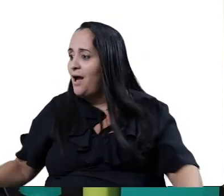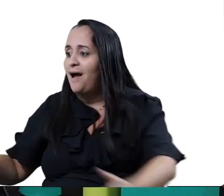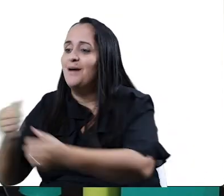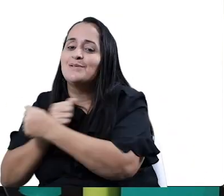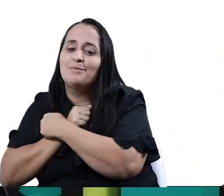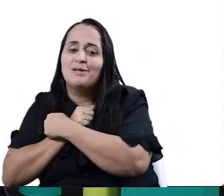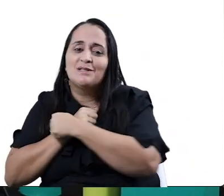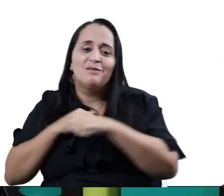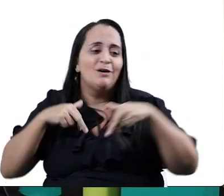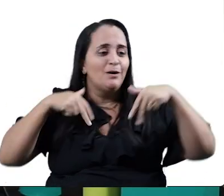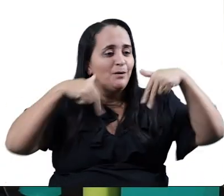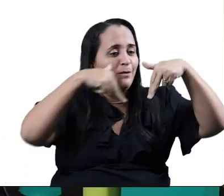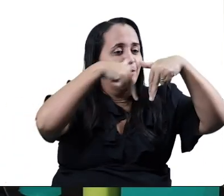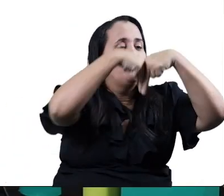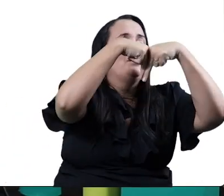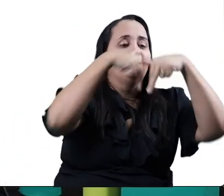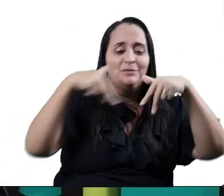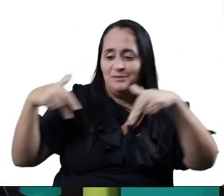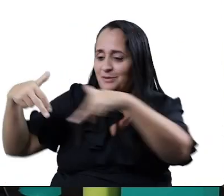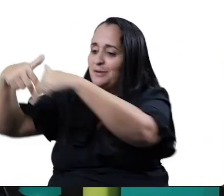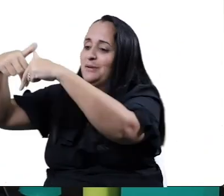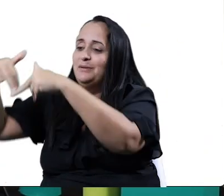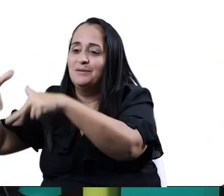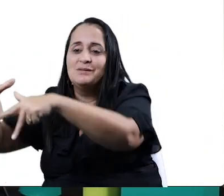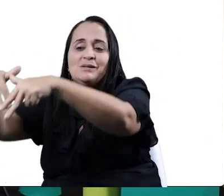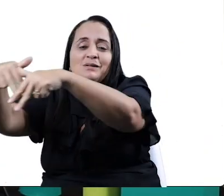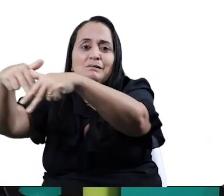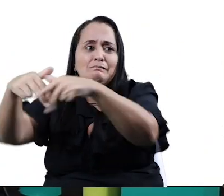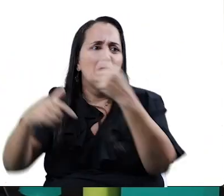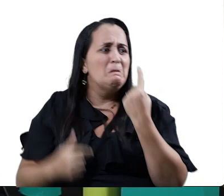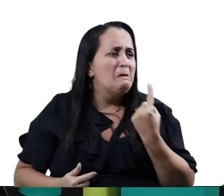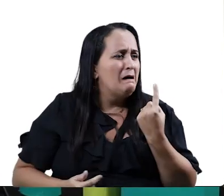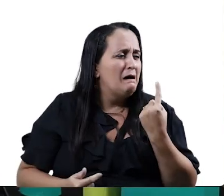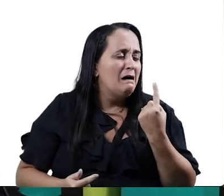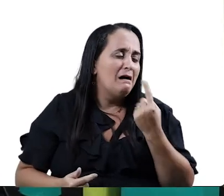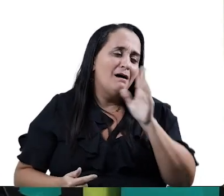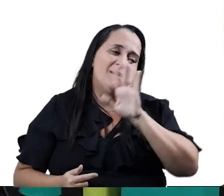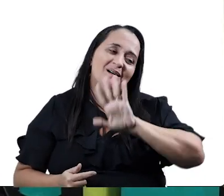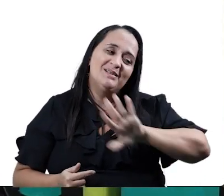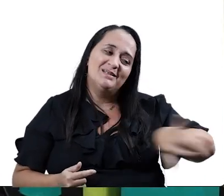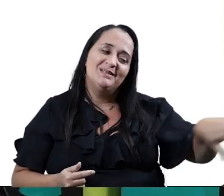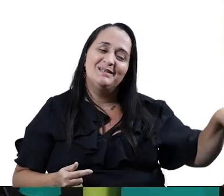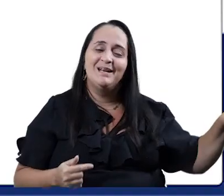queria ficar só. Então, corria para fazer os par primeiro. Certo?